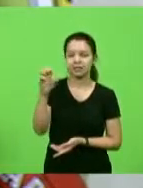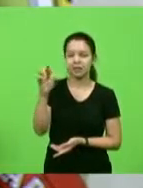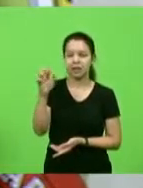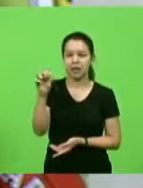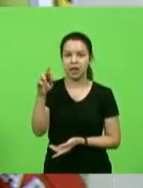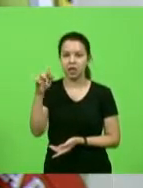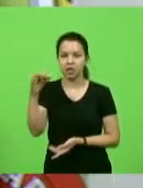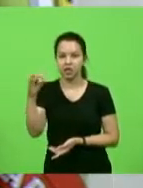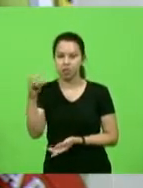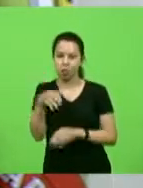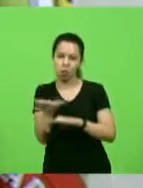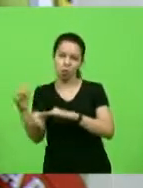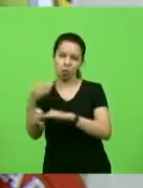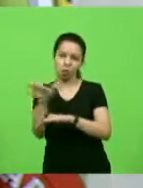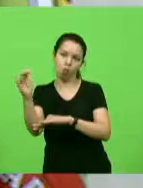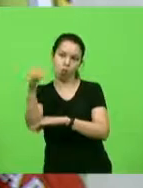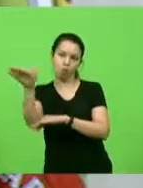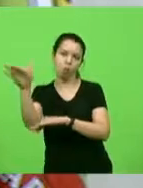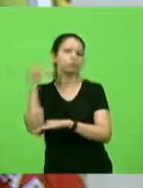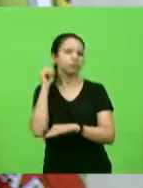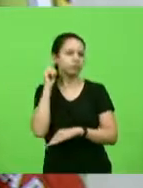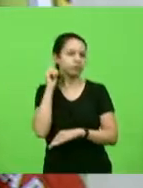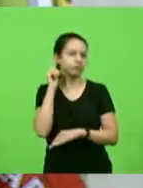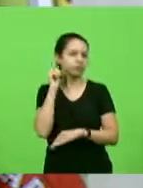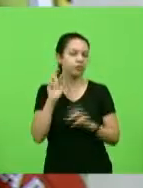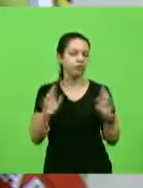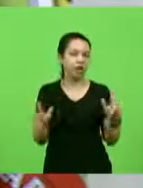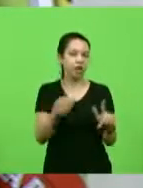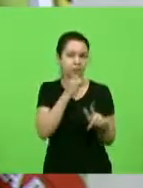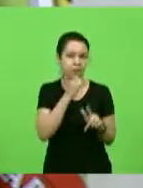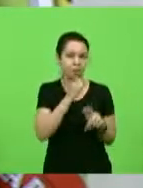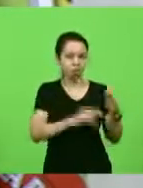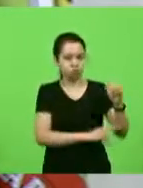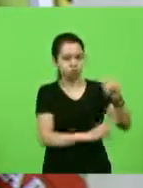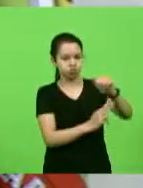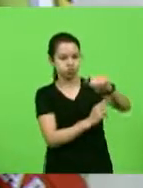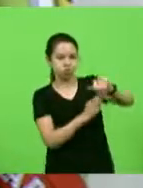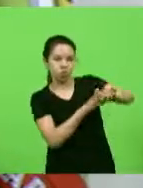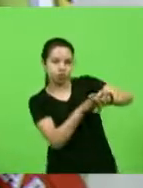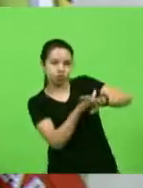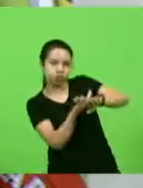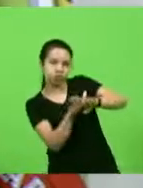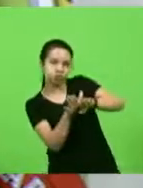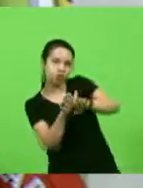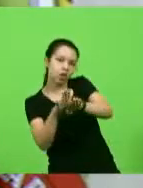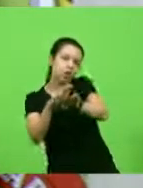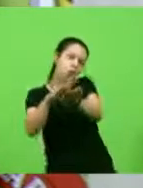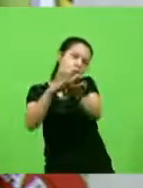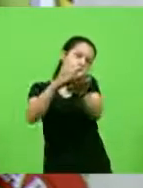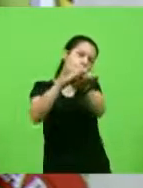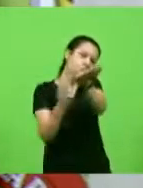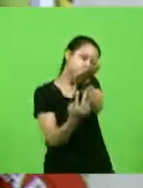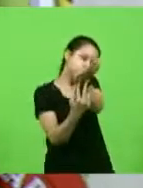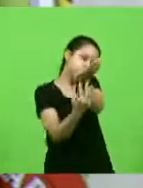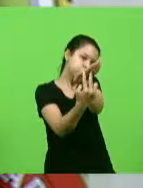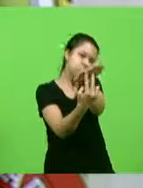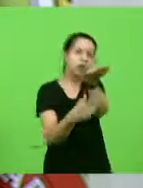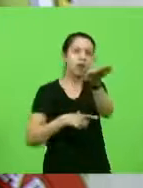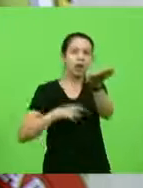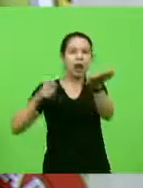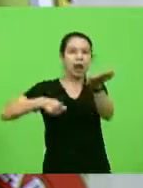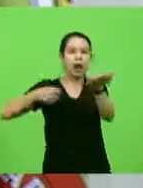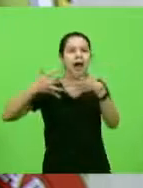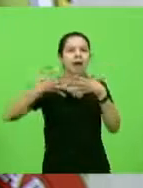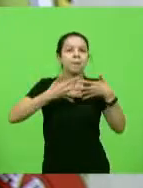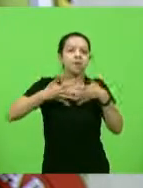rodoviária é moderna, com trechos em curvas apoiadas em viadutos para permitir melhor ângulo para os caminhões trafegarem por ali.